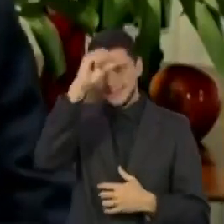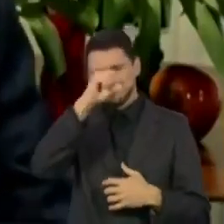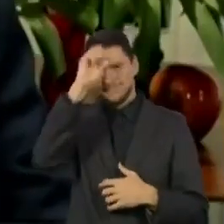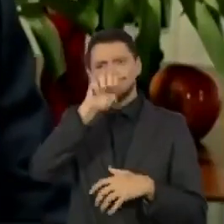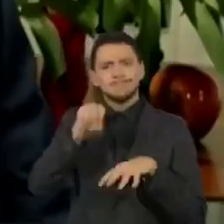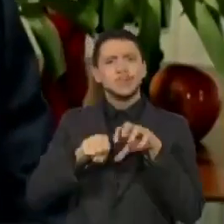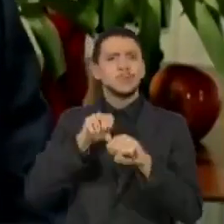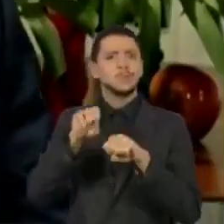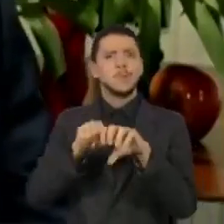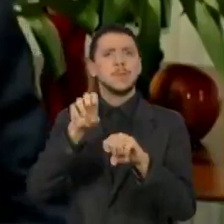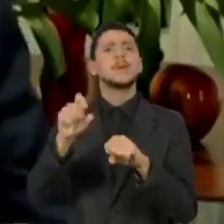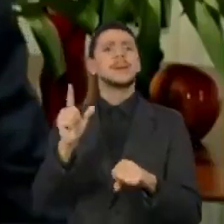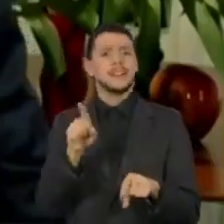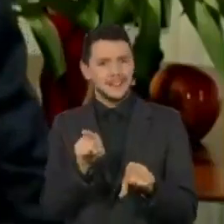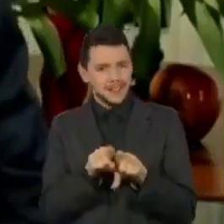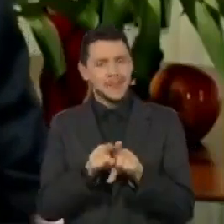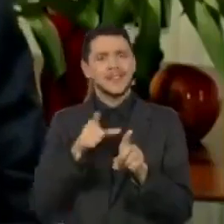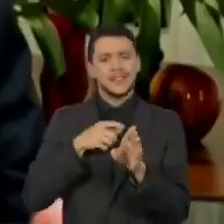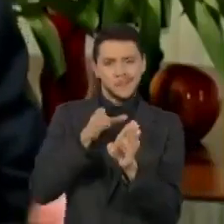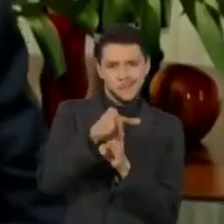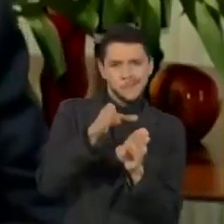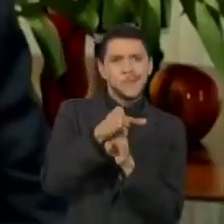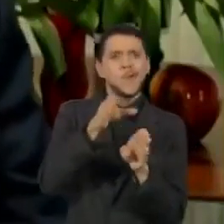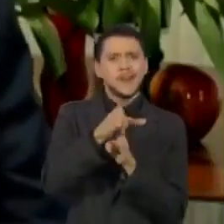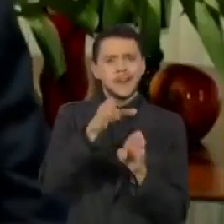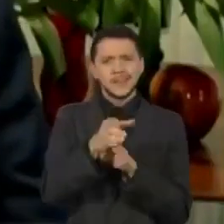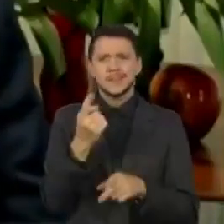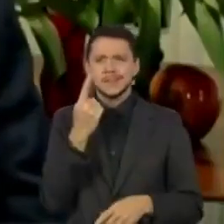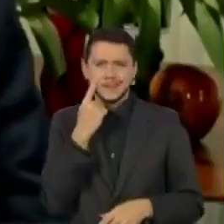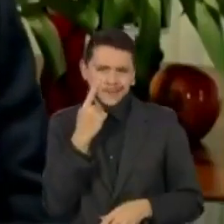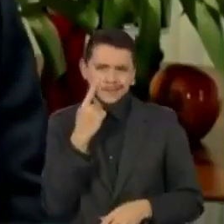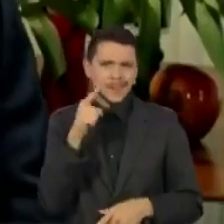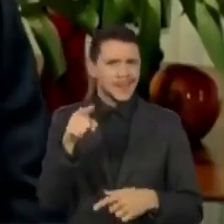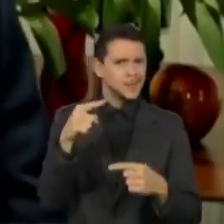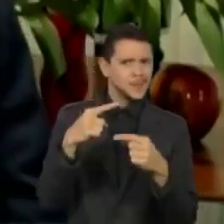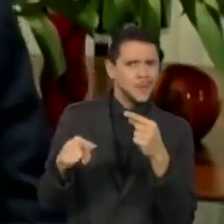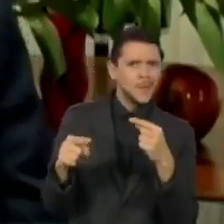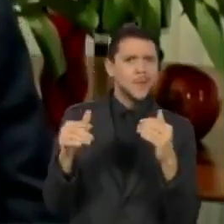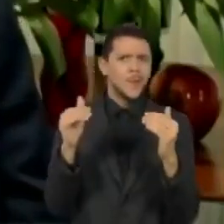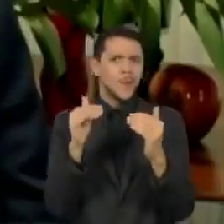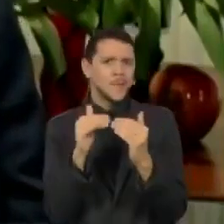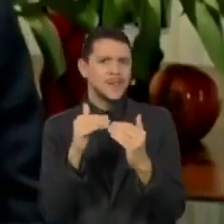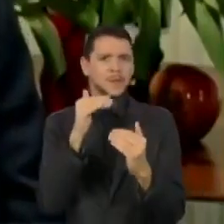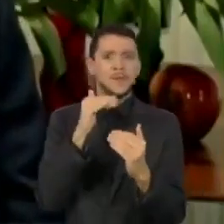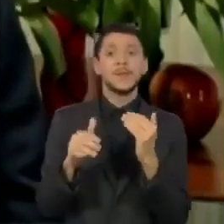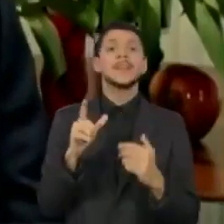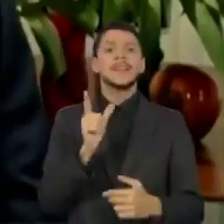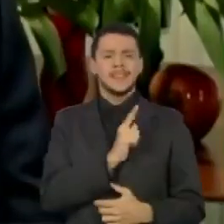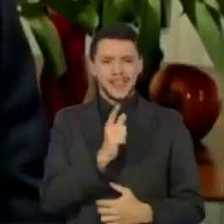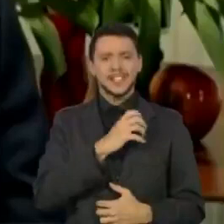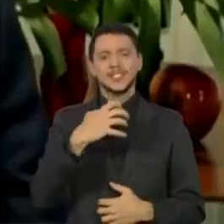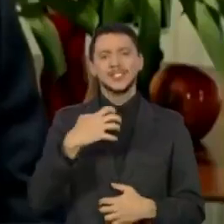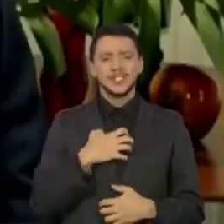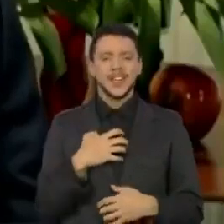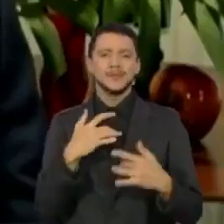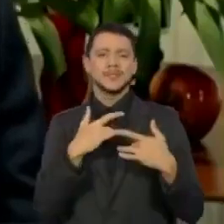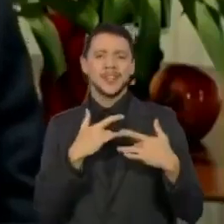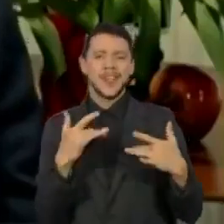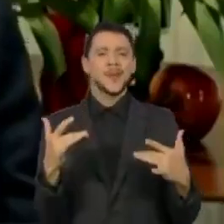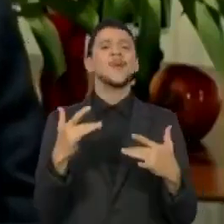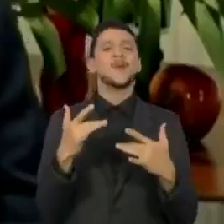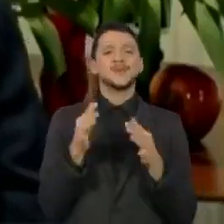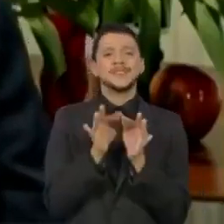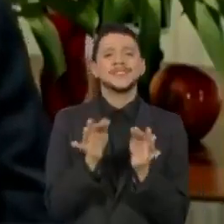de fazer a orientação, a admoestação quando necessária, de um modo cauteloso, generoso. Uma pessoa